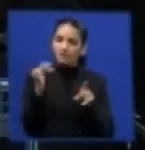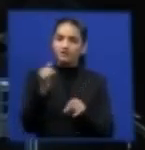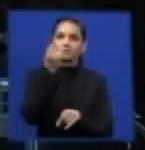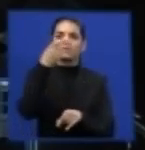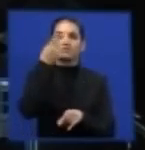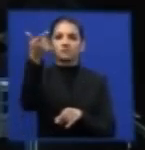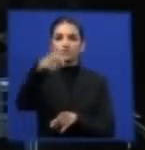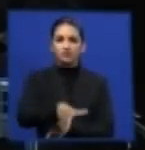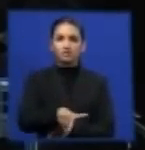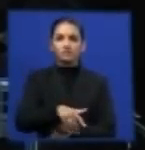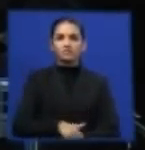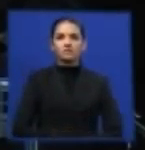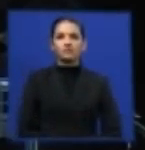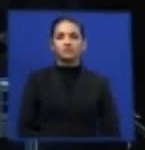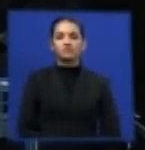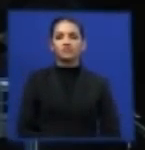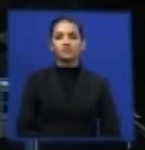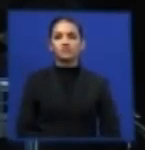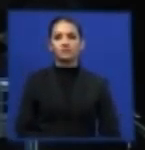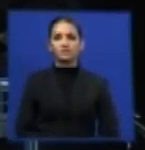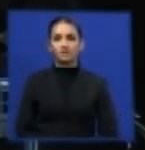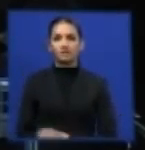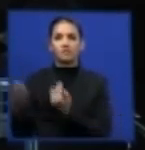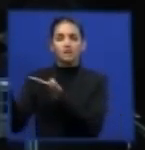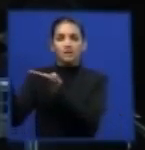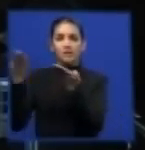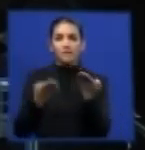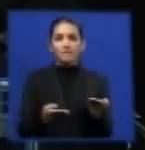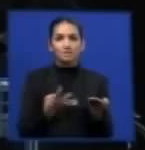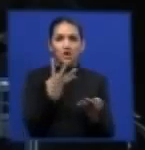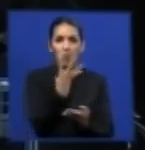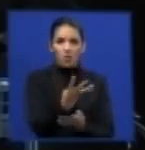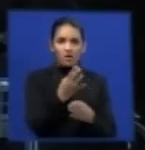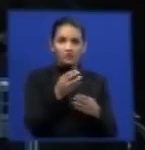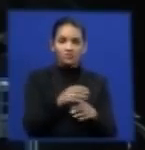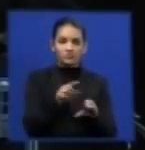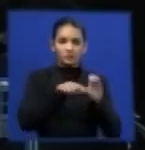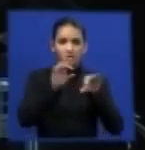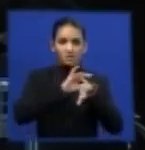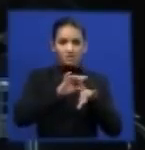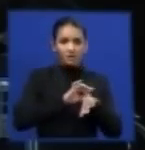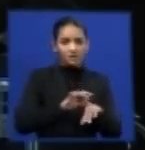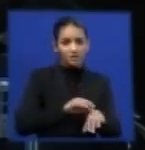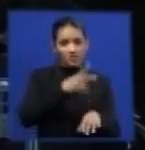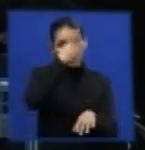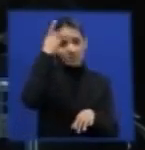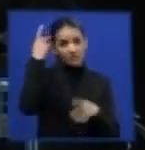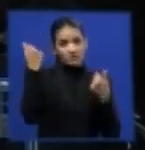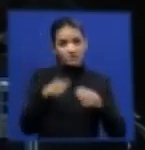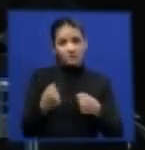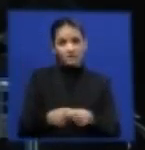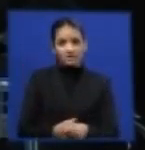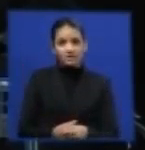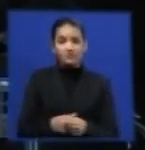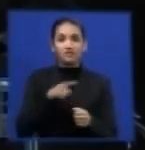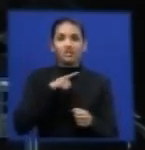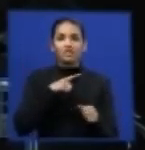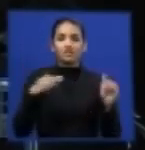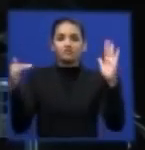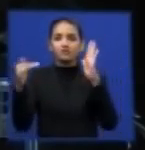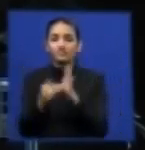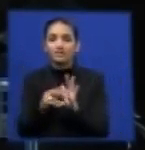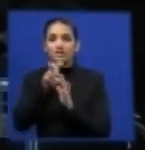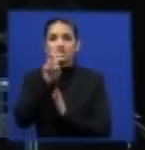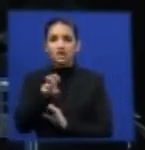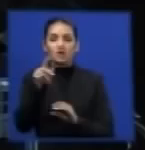diga novamente, para importar cada quatro pneus, para a reforma, o importador tem que dar destinação final a